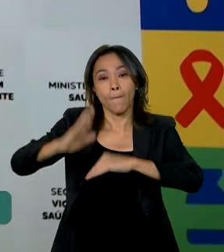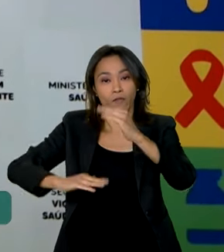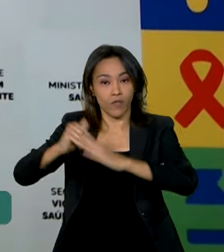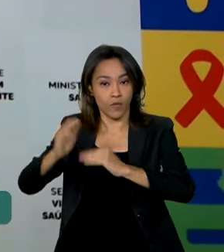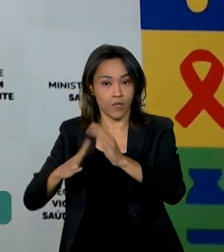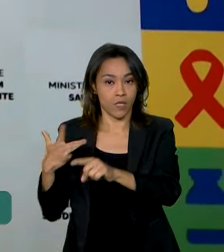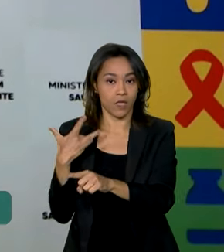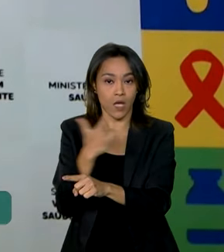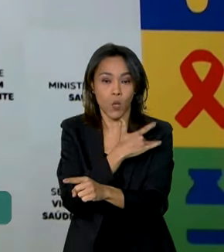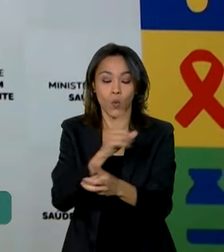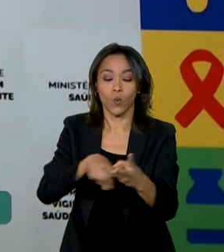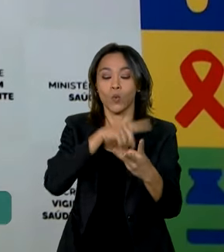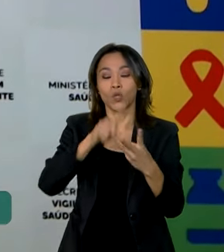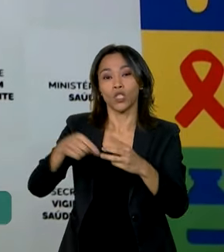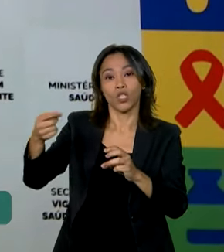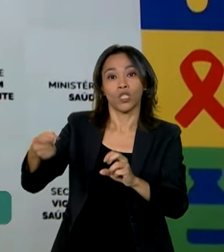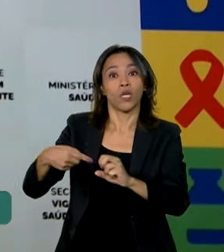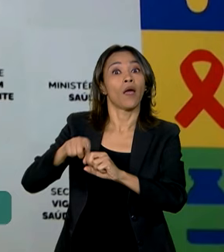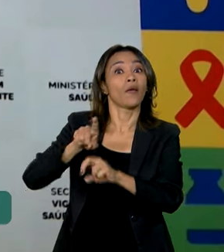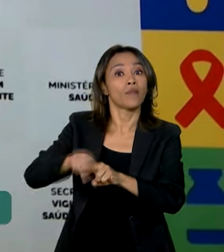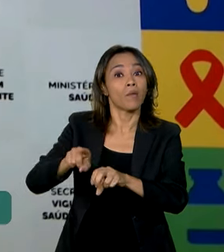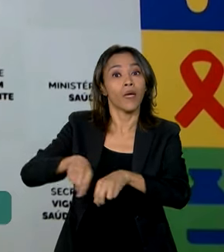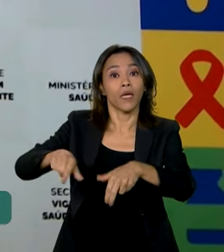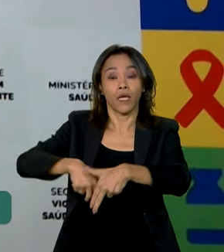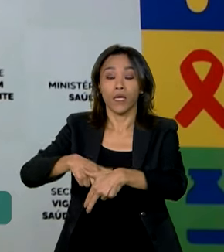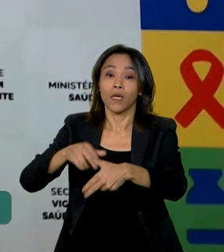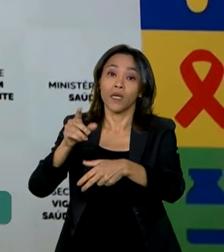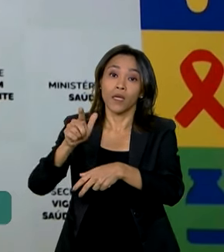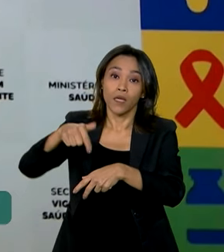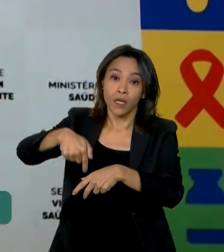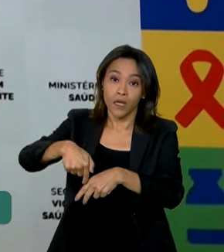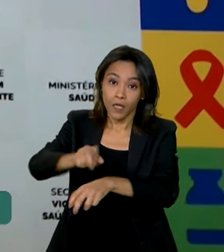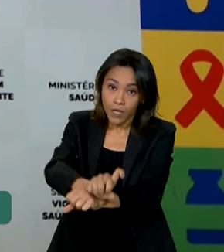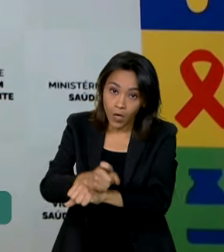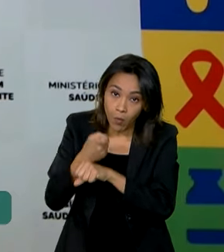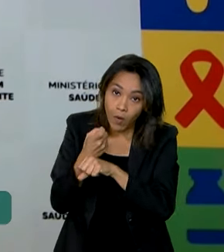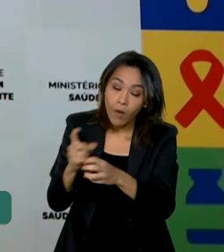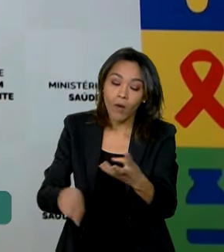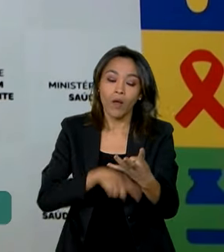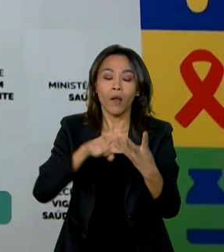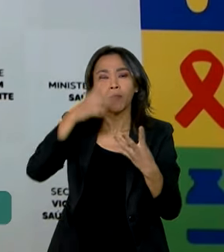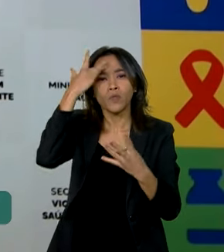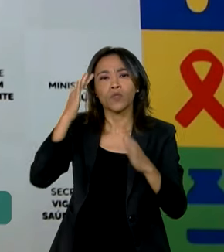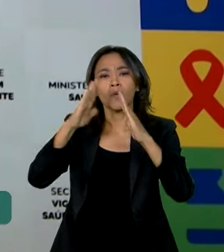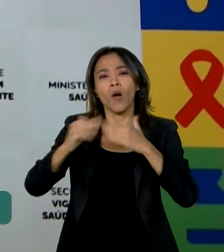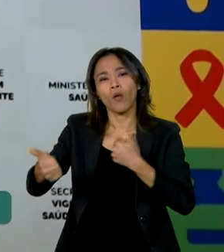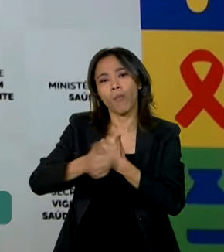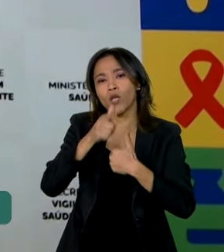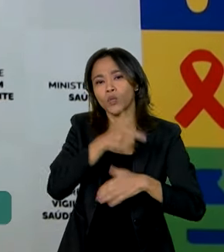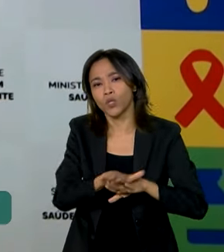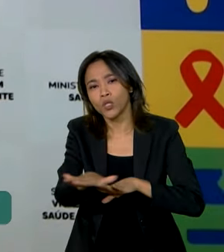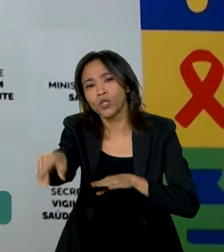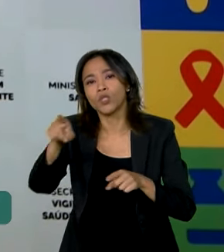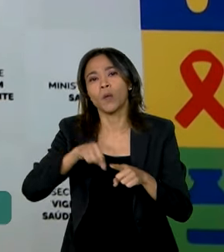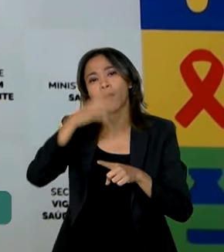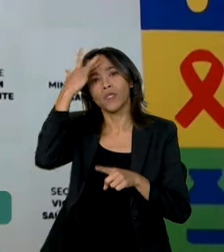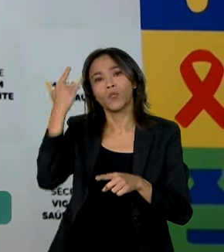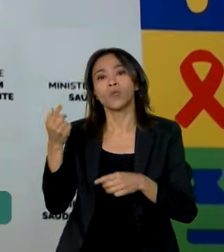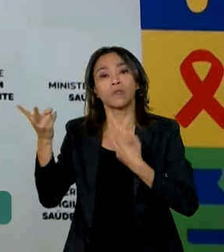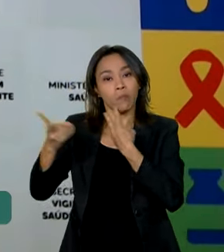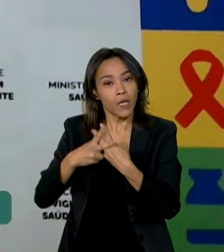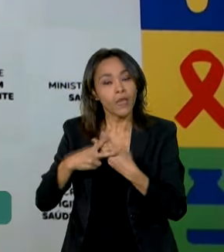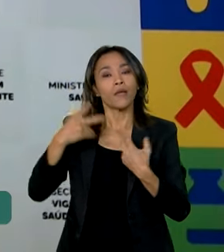quilombolas, ribeirinhos, pessoas no sistema prisional, também gestantes. Então,